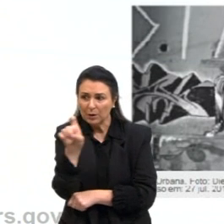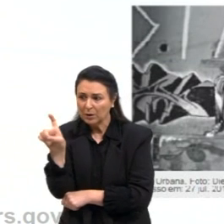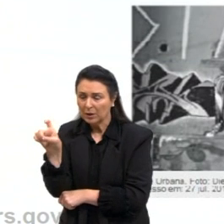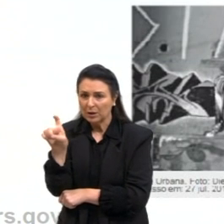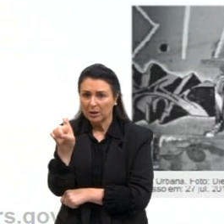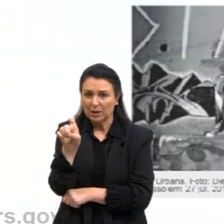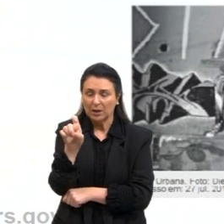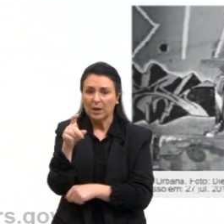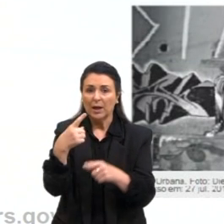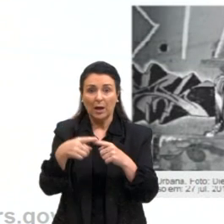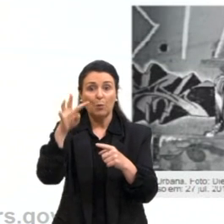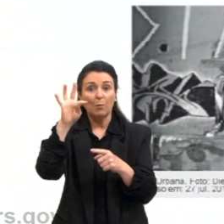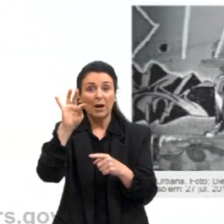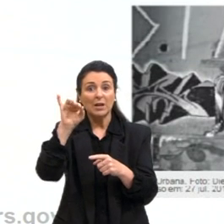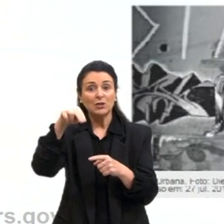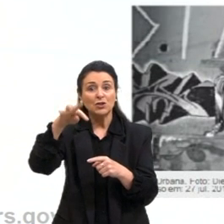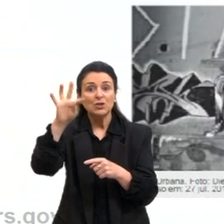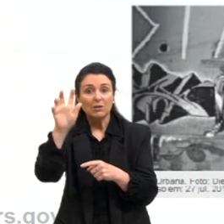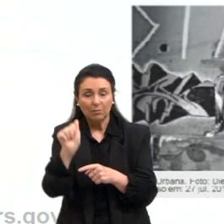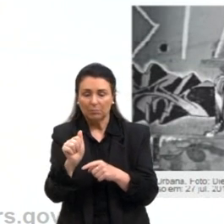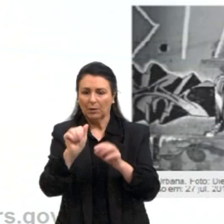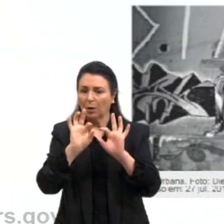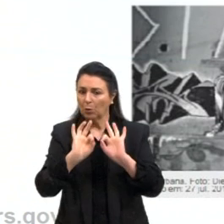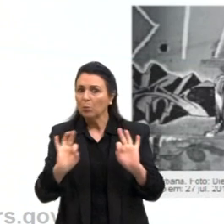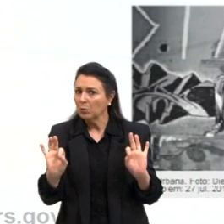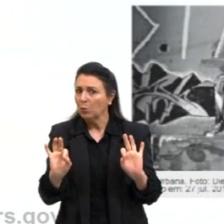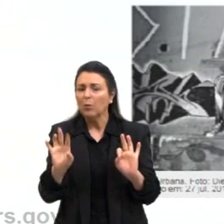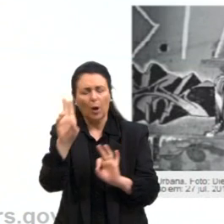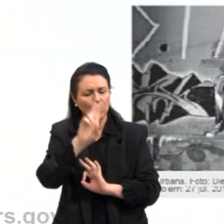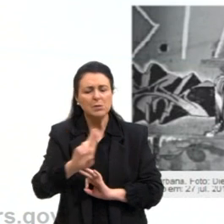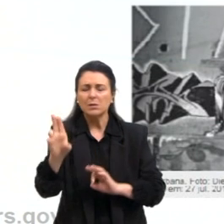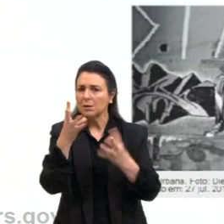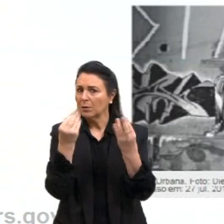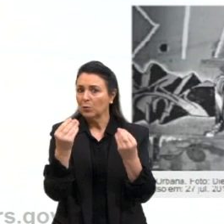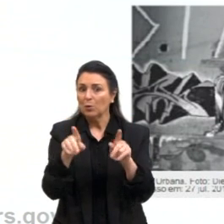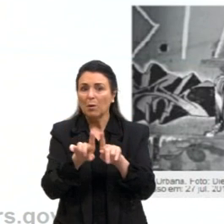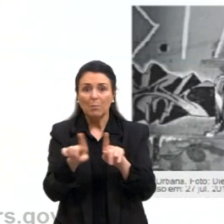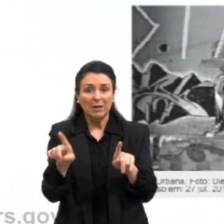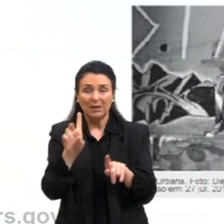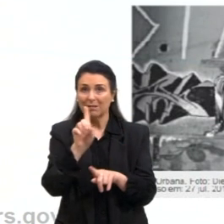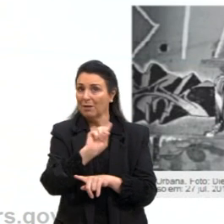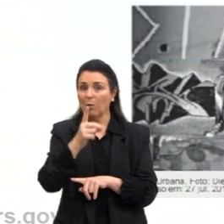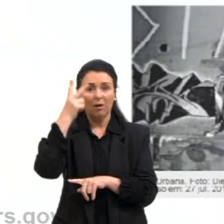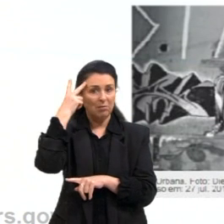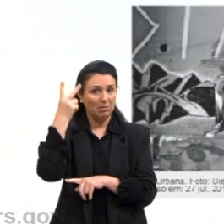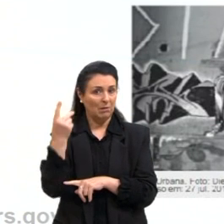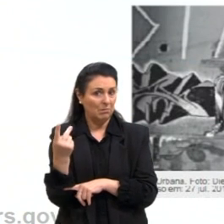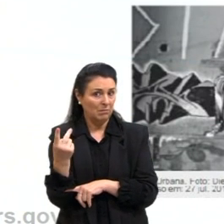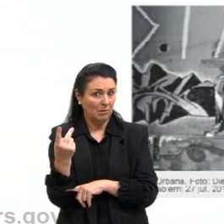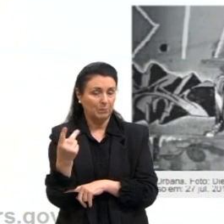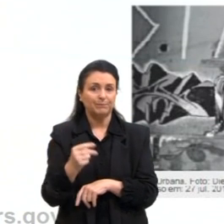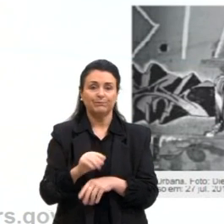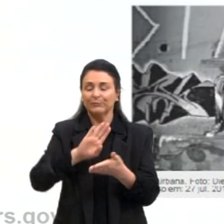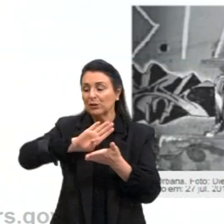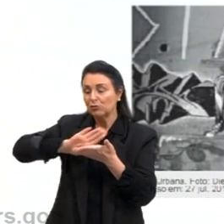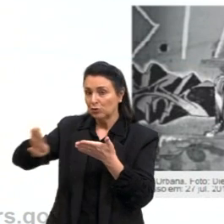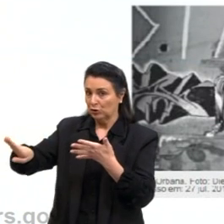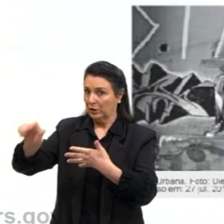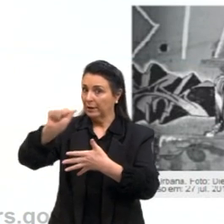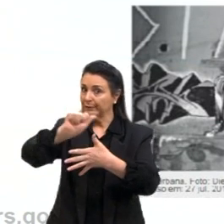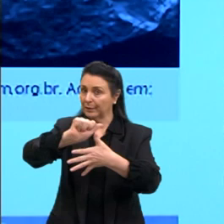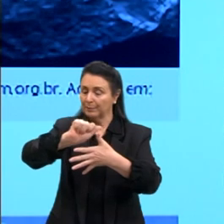a tinta mais comum para a realização do grafite, não é uma tintura natural, então descartamos A,